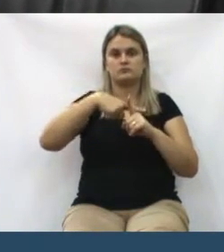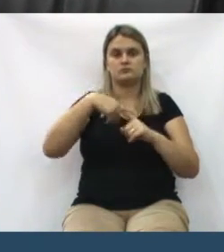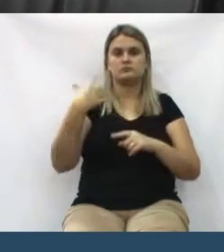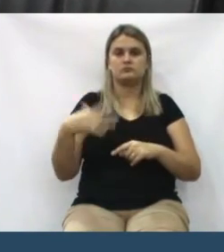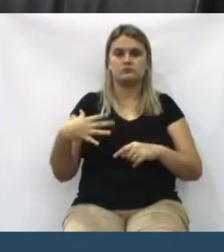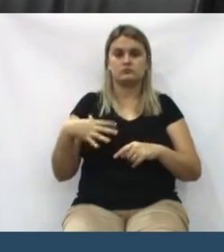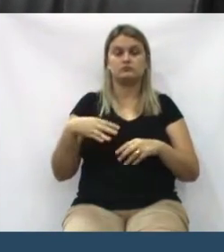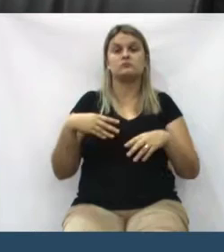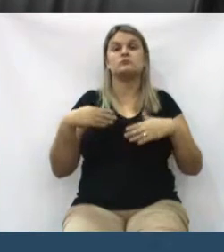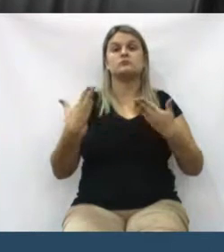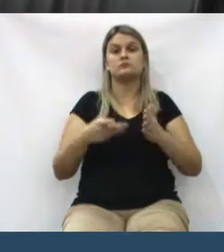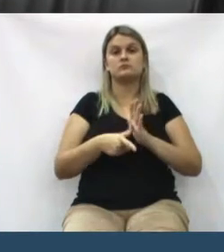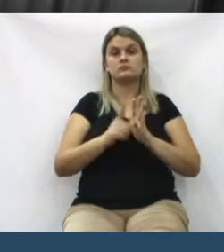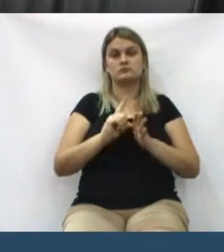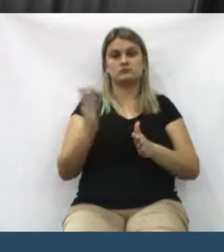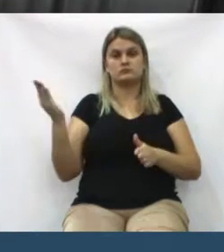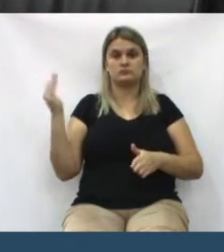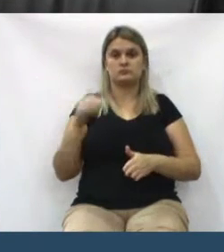antes de vir para essa câmara,